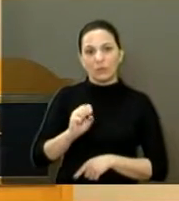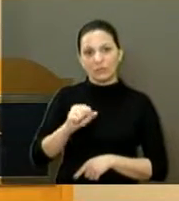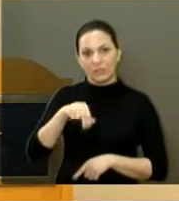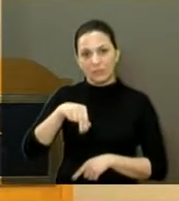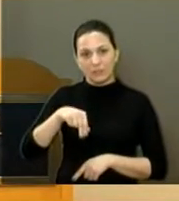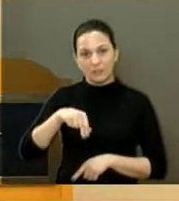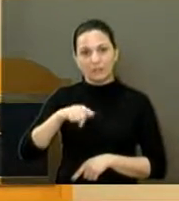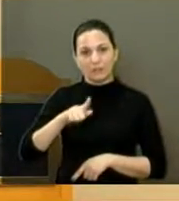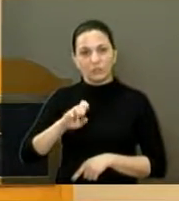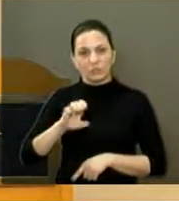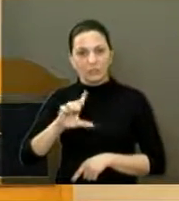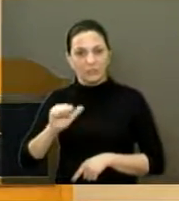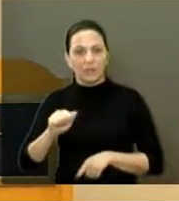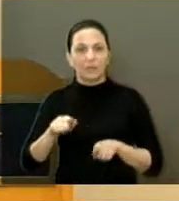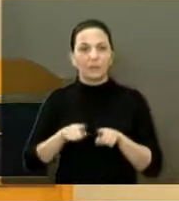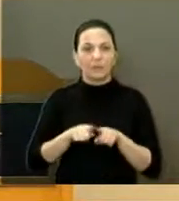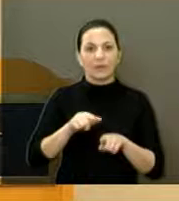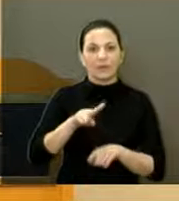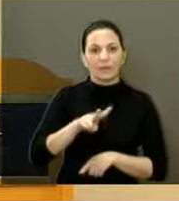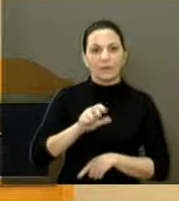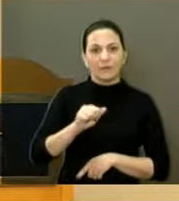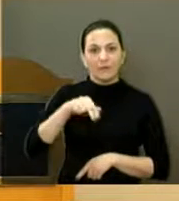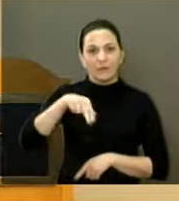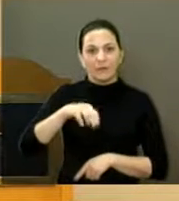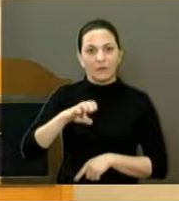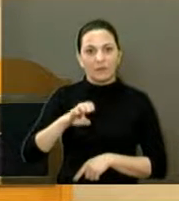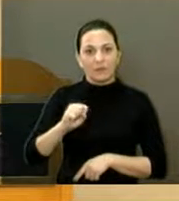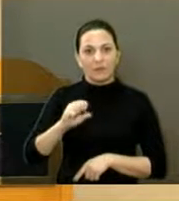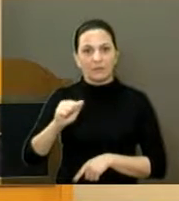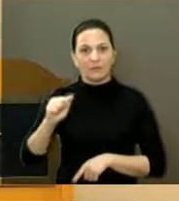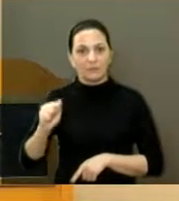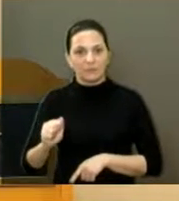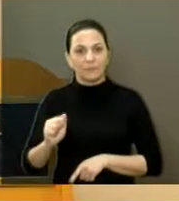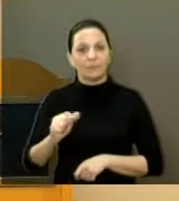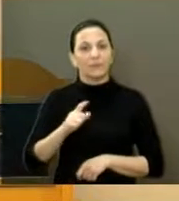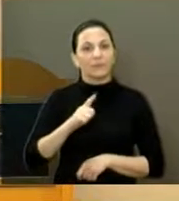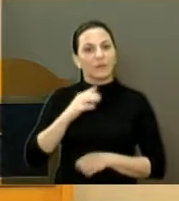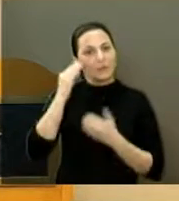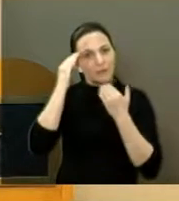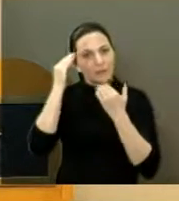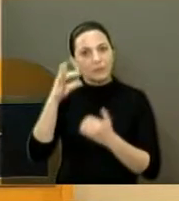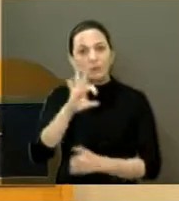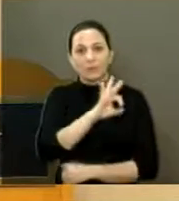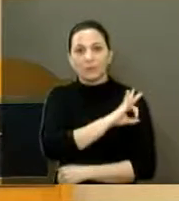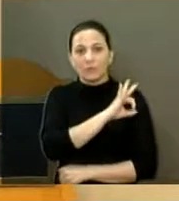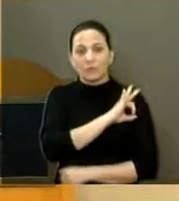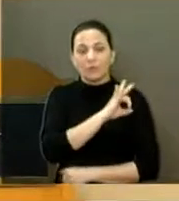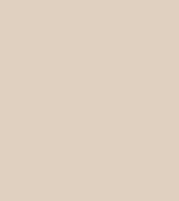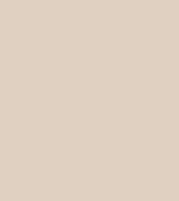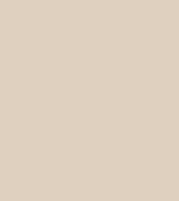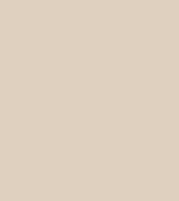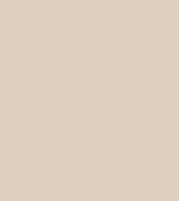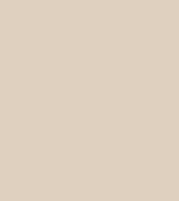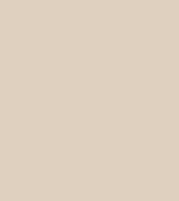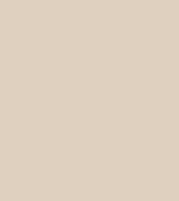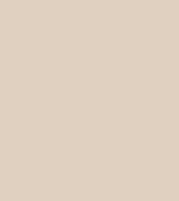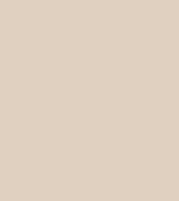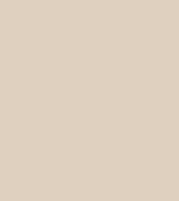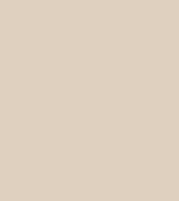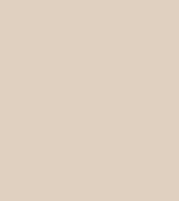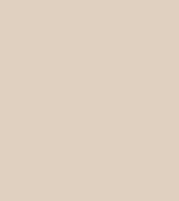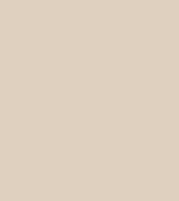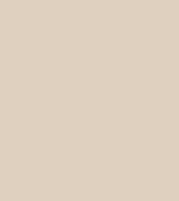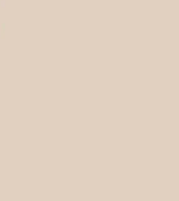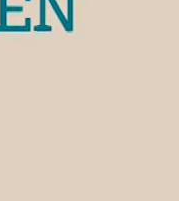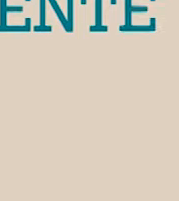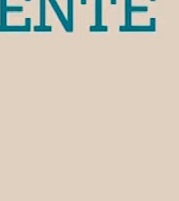eu já tinha falado, é questão de saúde animal e também de saúde pública. Muito obrigado. E a Prefeitura também e ao pessoal da Uniara. Obrigado. Obrigado.